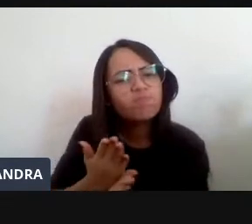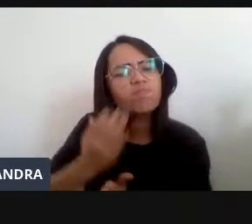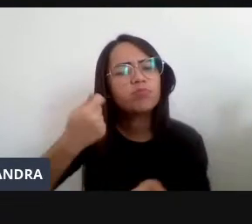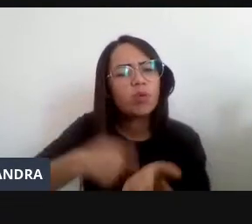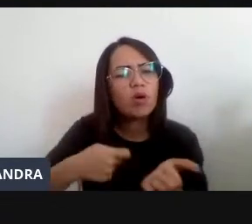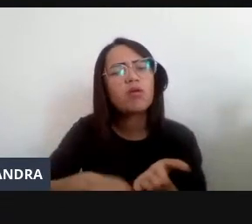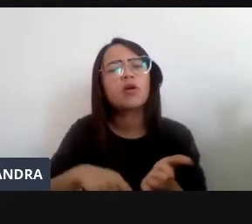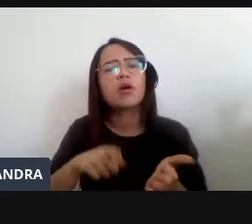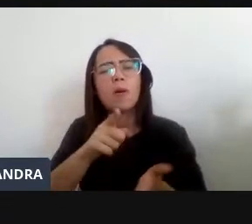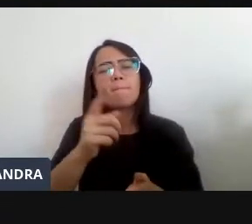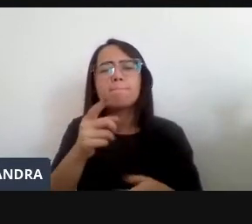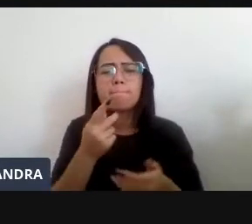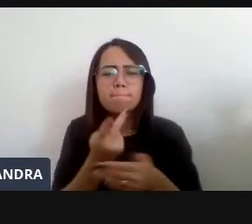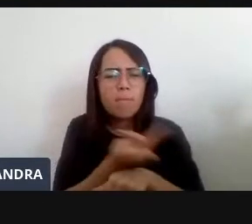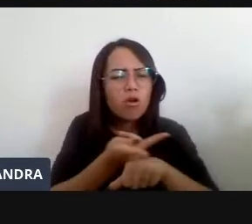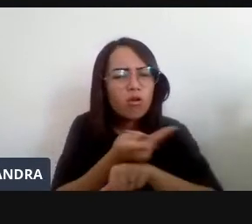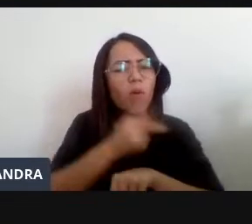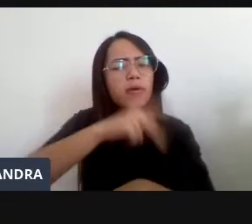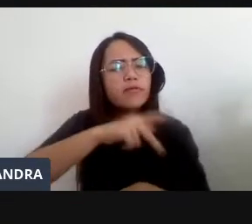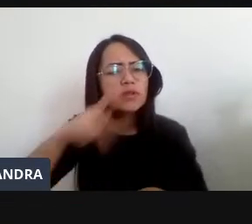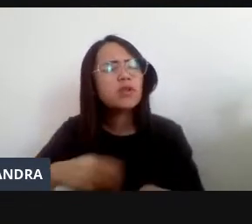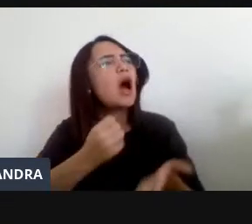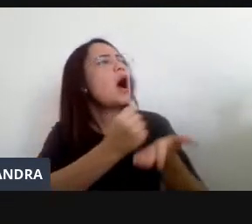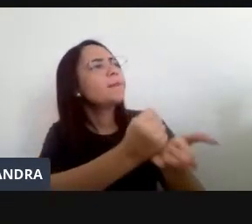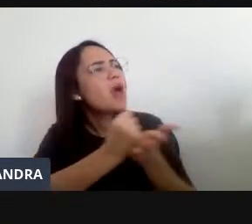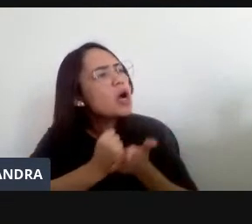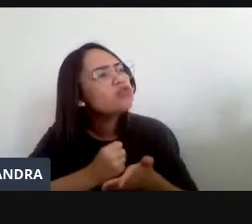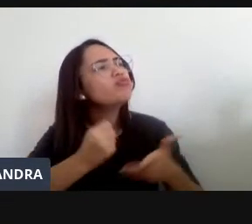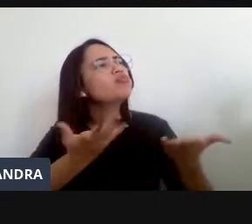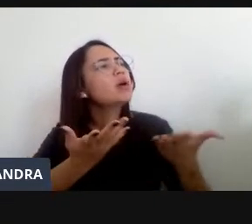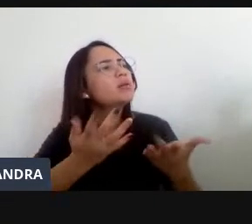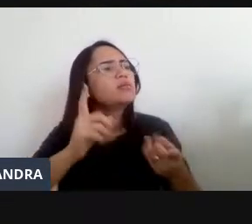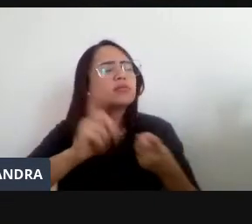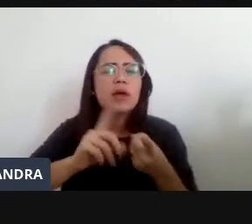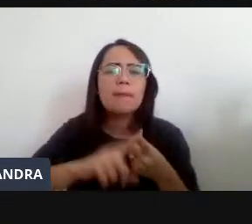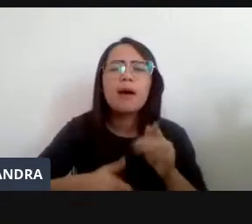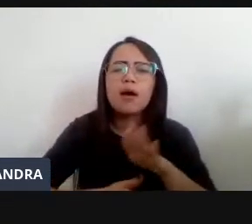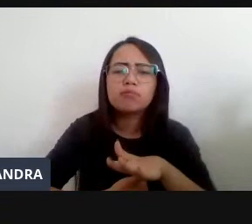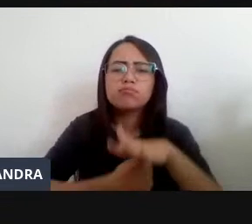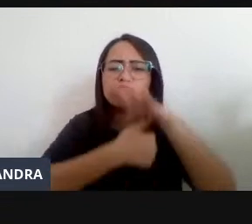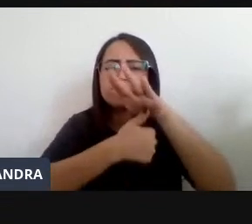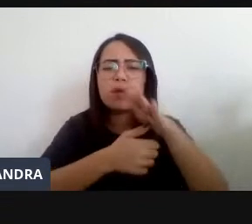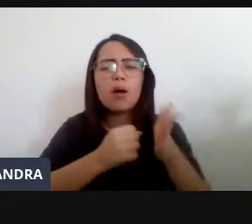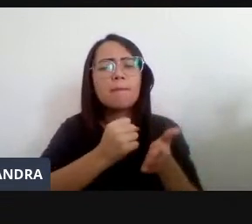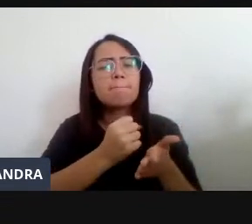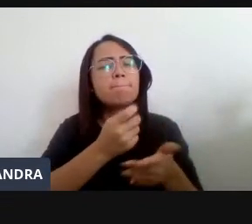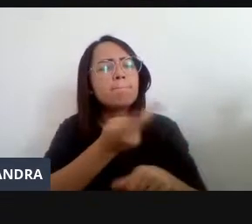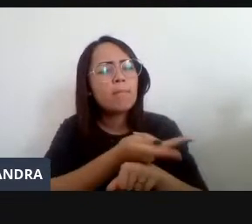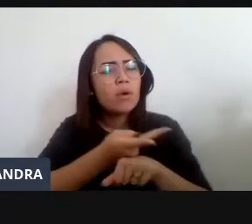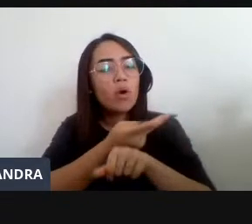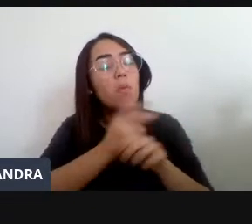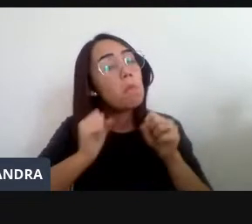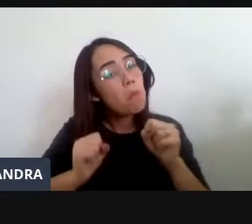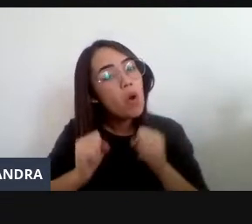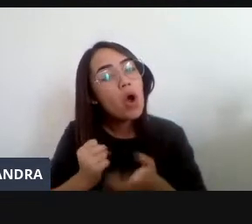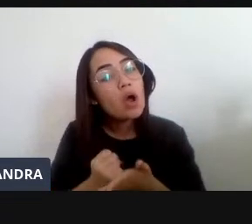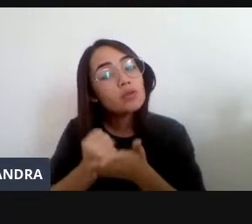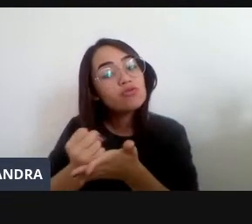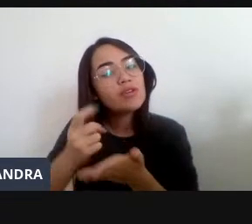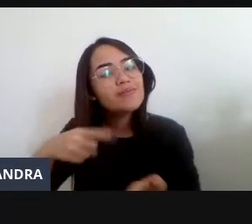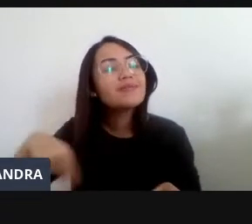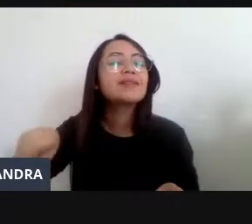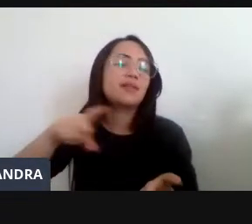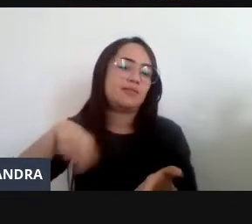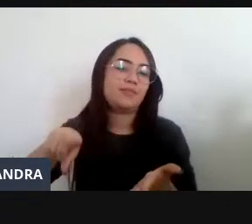Procure Nação Geral Por A Reitoria Que Quem Sabe Nós Podemos Lhe Atender E Cada